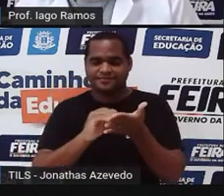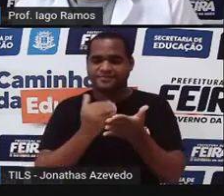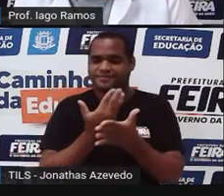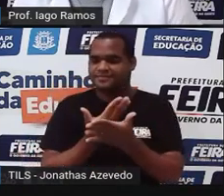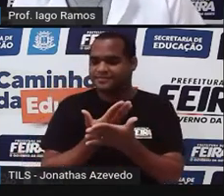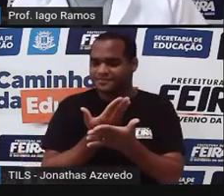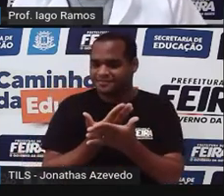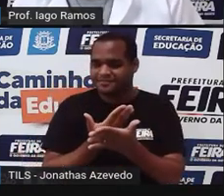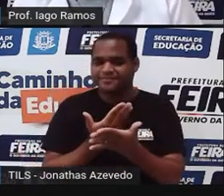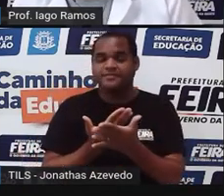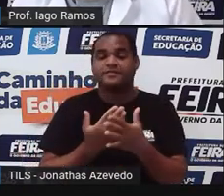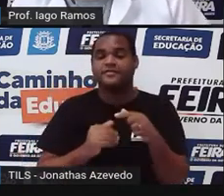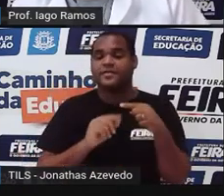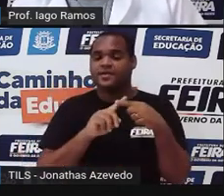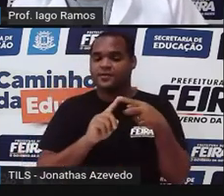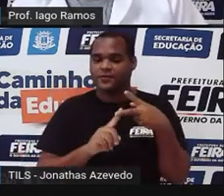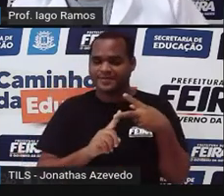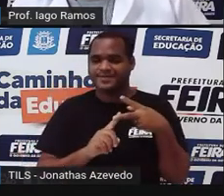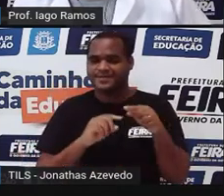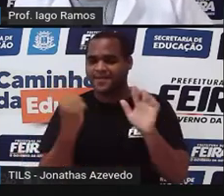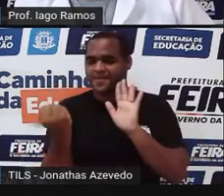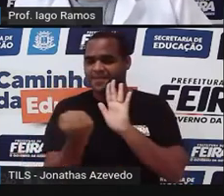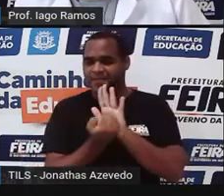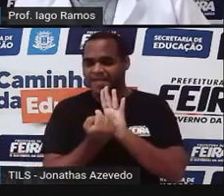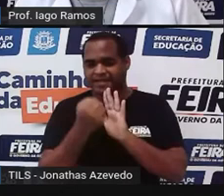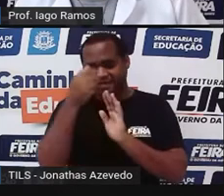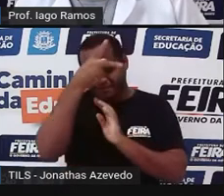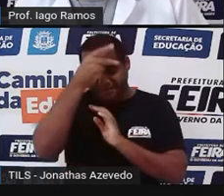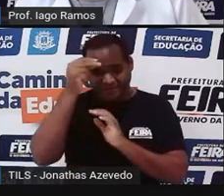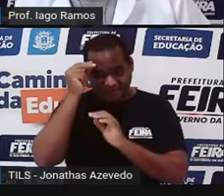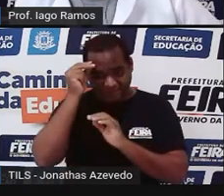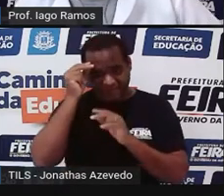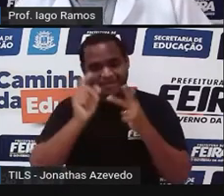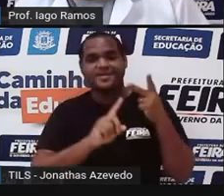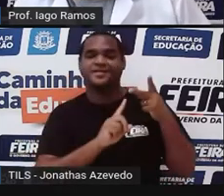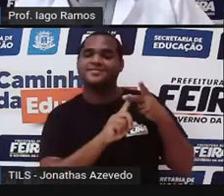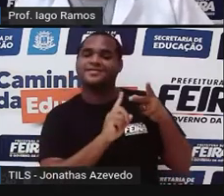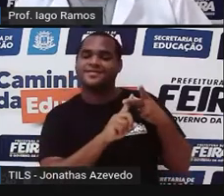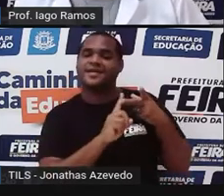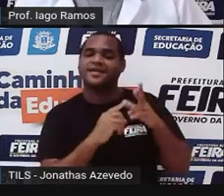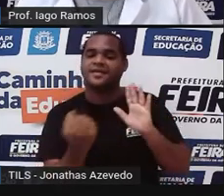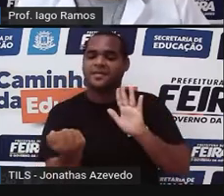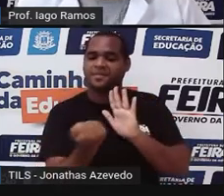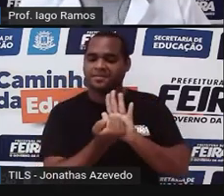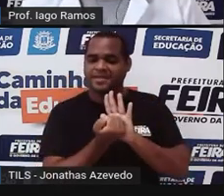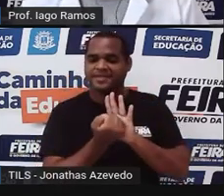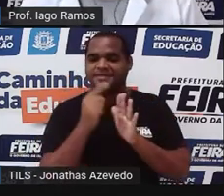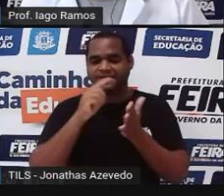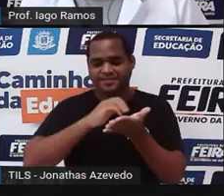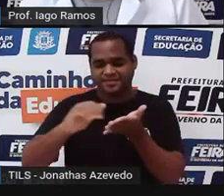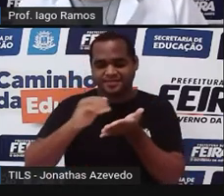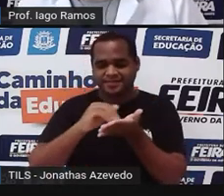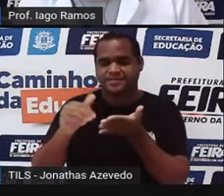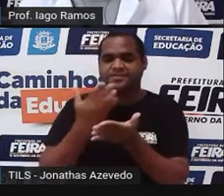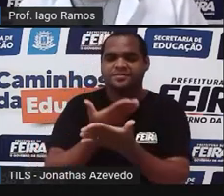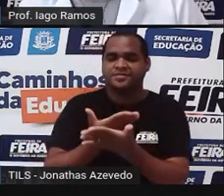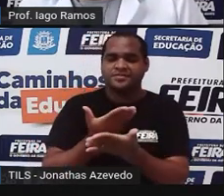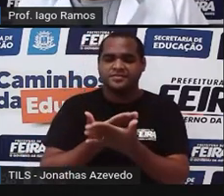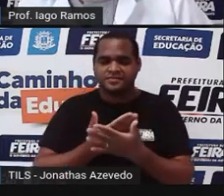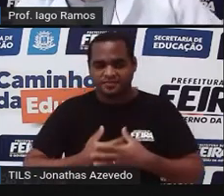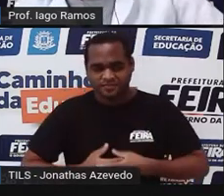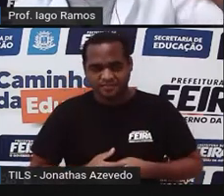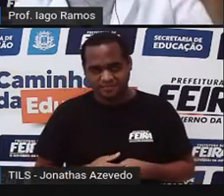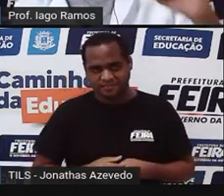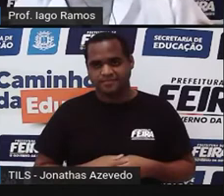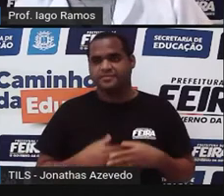Santana, que tem as logomarcas da Prefeitura Municipal de Feira de Santana e da própria Secretaria de Educação de Feira de Santana, bom?